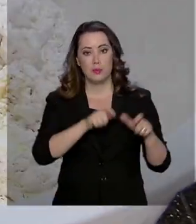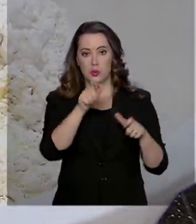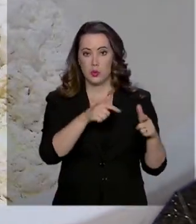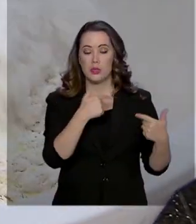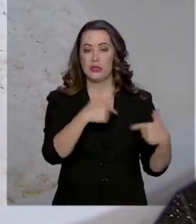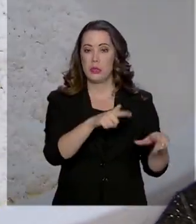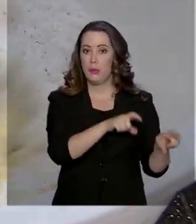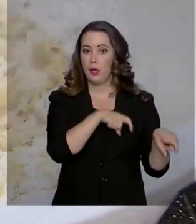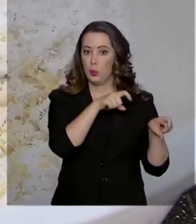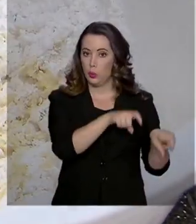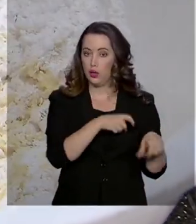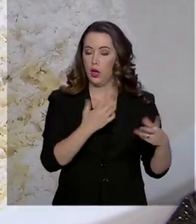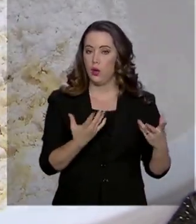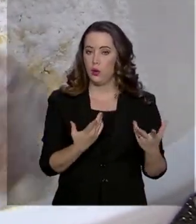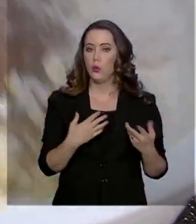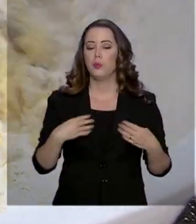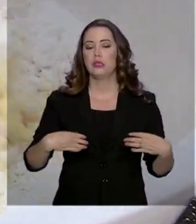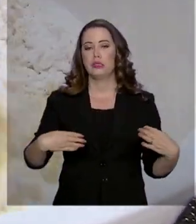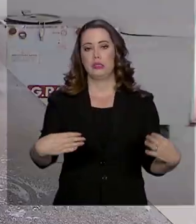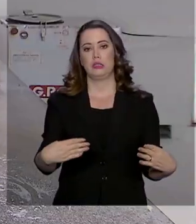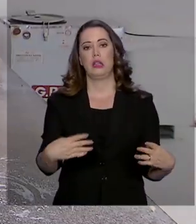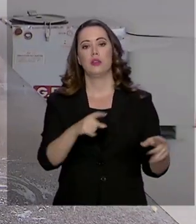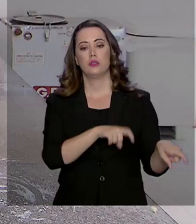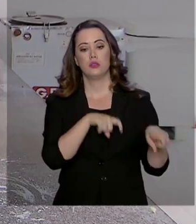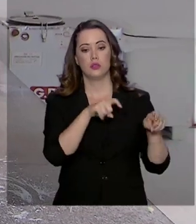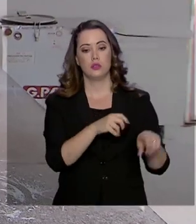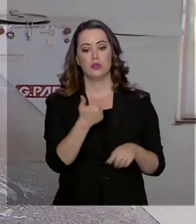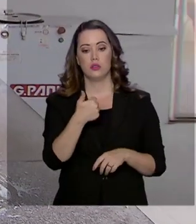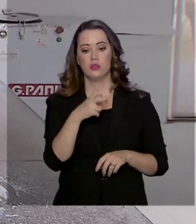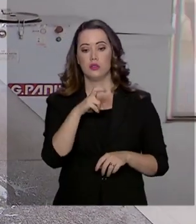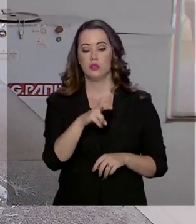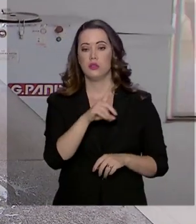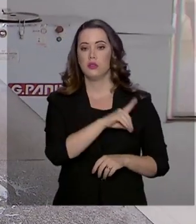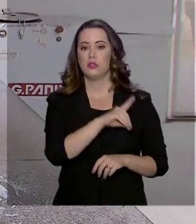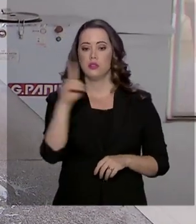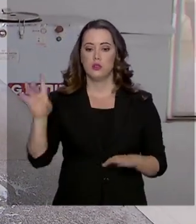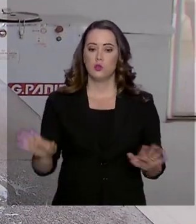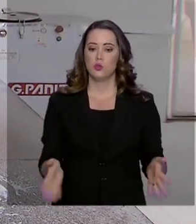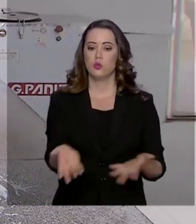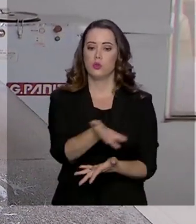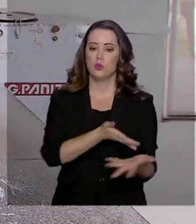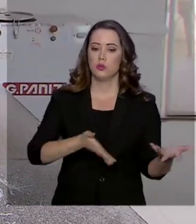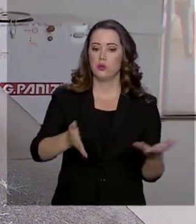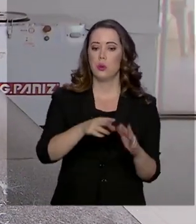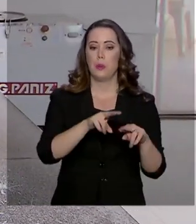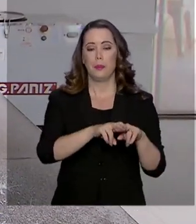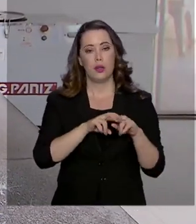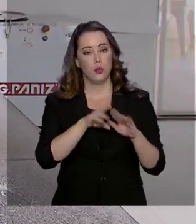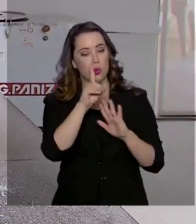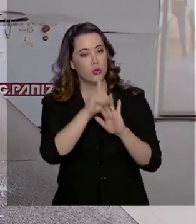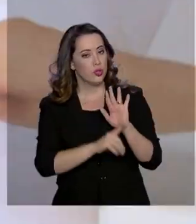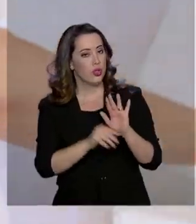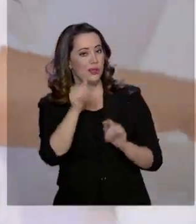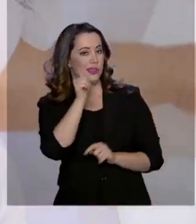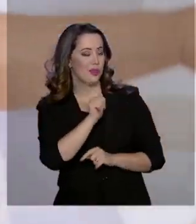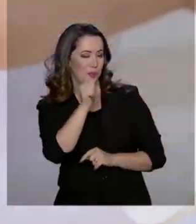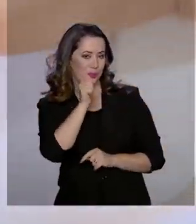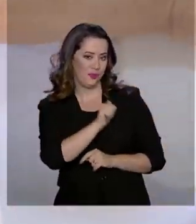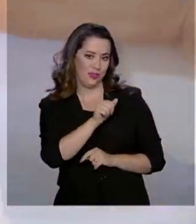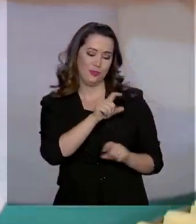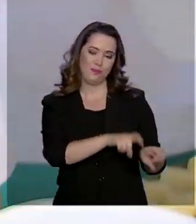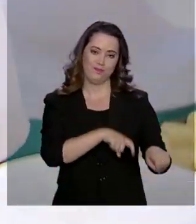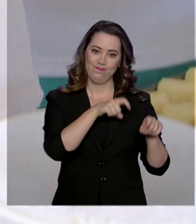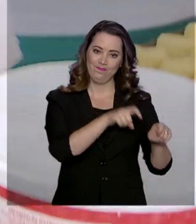rurais, o Ministério da Agricultura promoveu 15 dias de mobilização pelos direitos das mulheres do campo. A ação